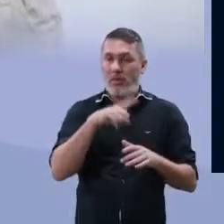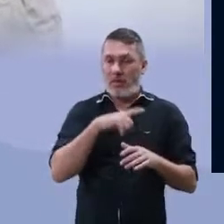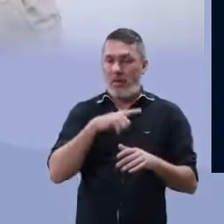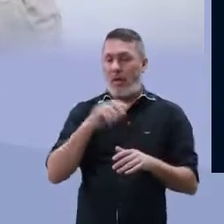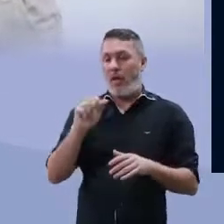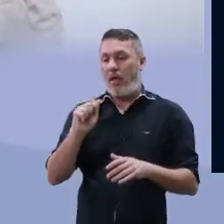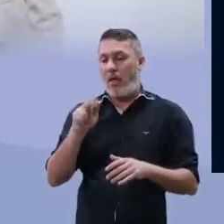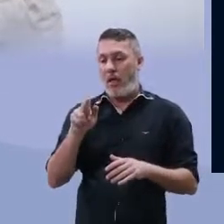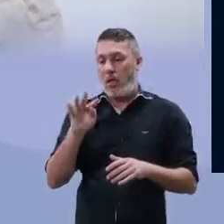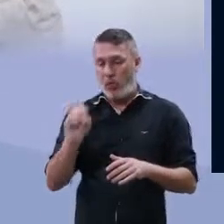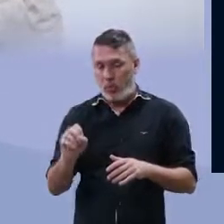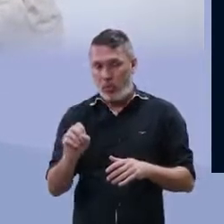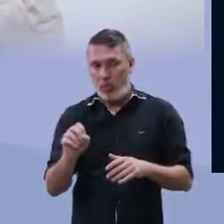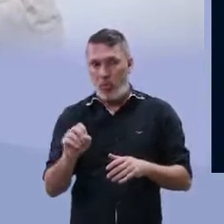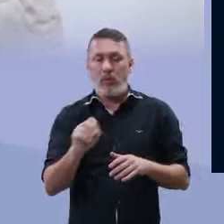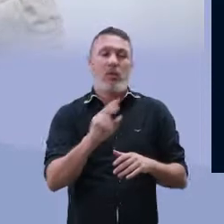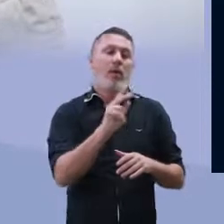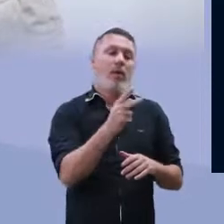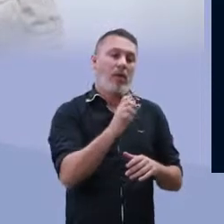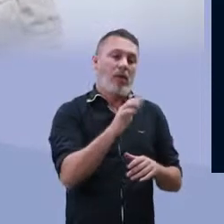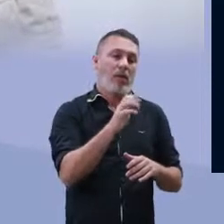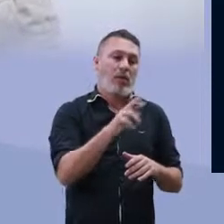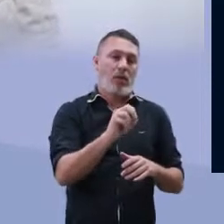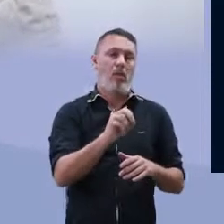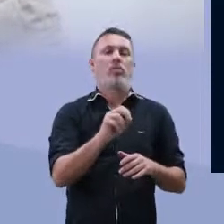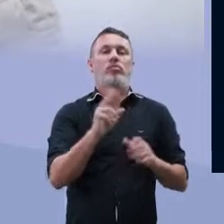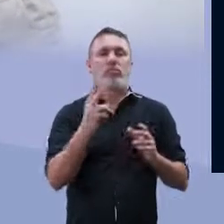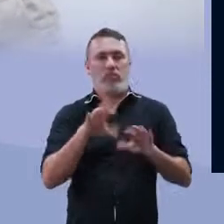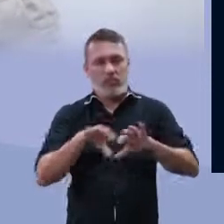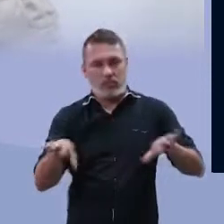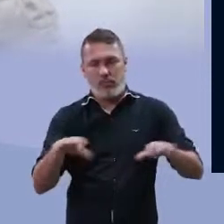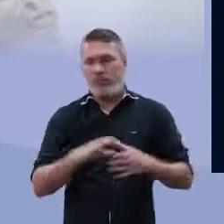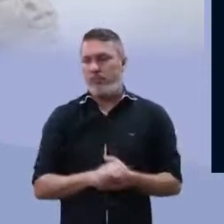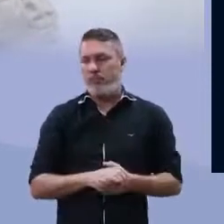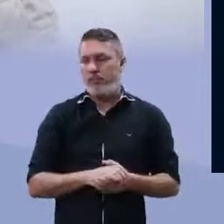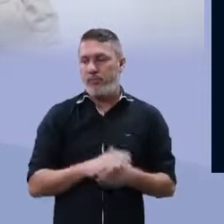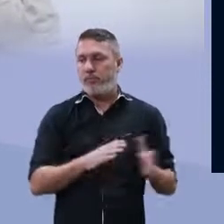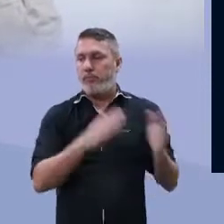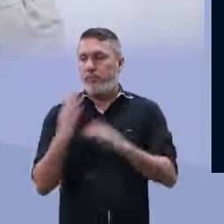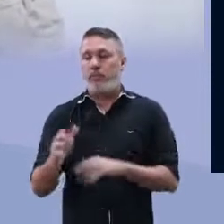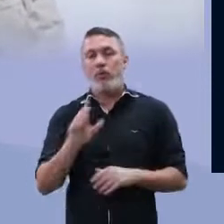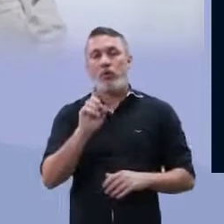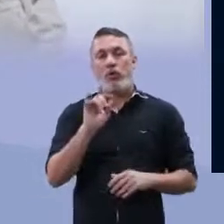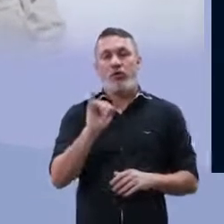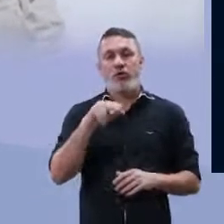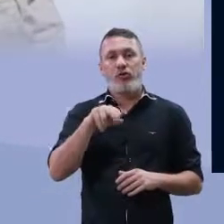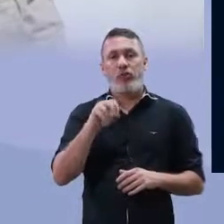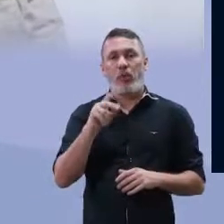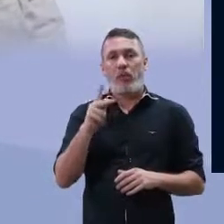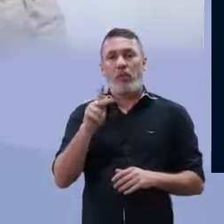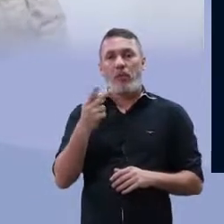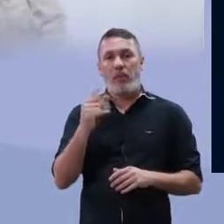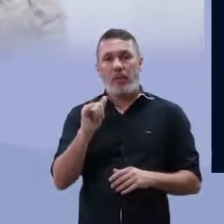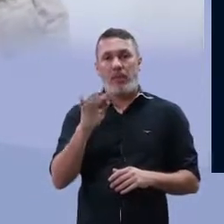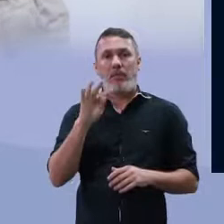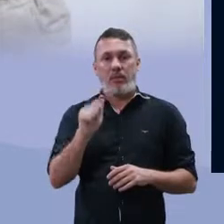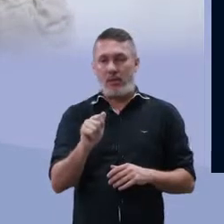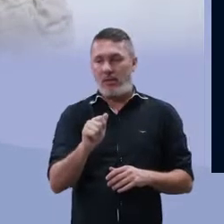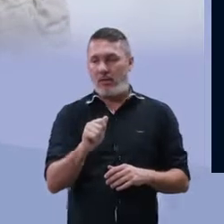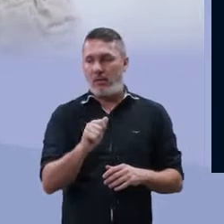mixotrófica, né? É tanto autotrófica como heterotrófica. As